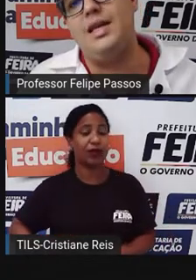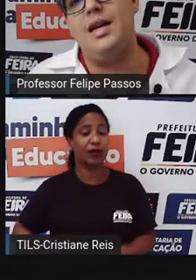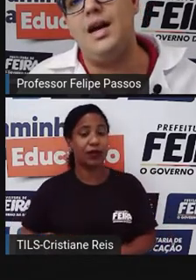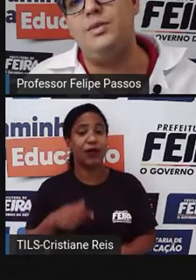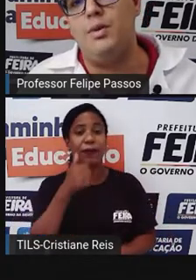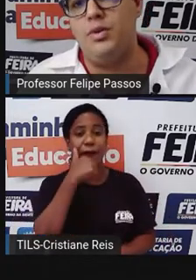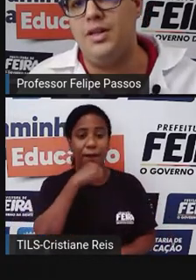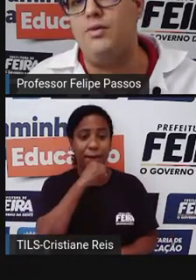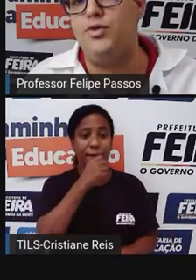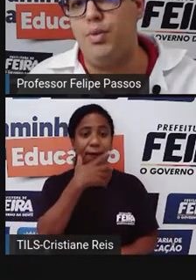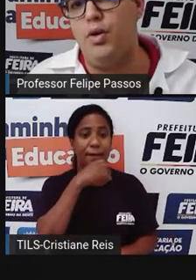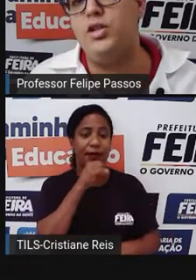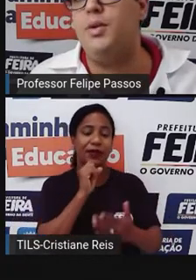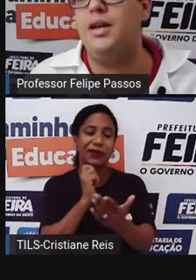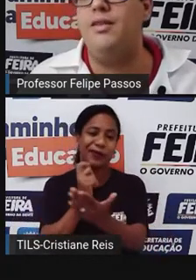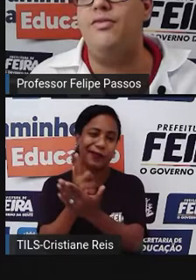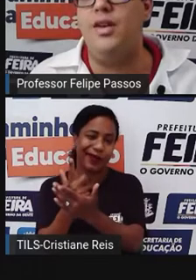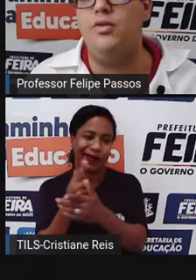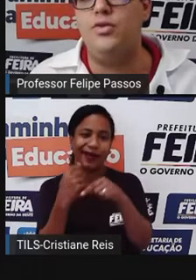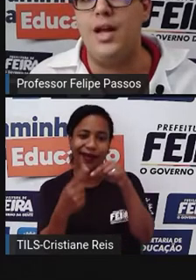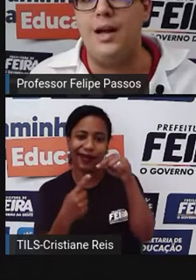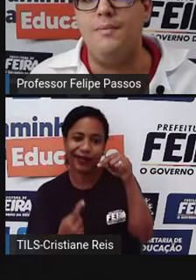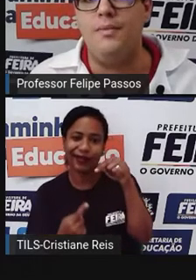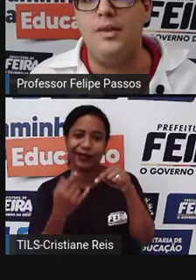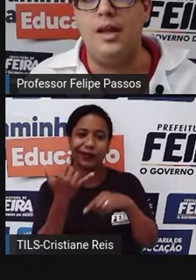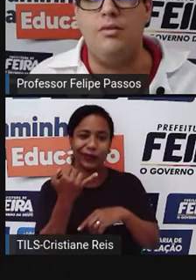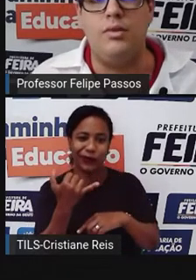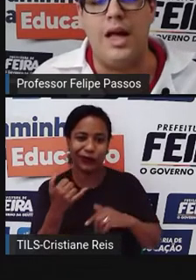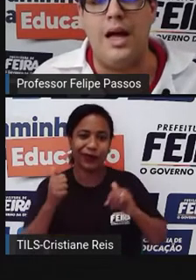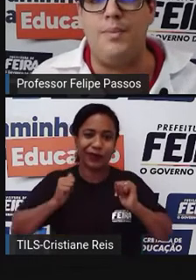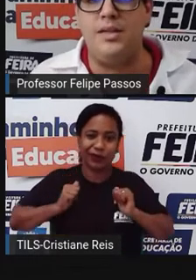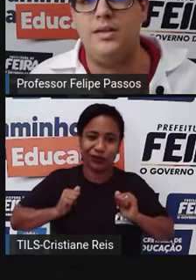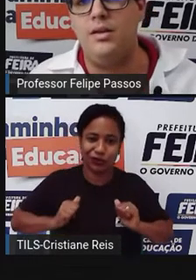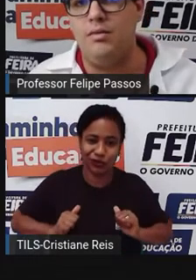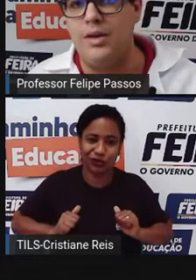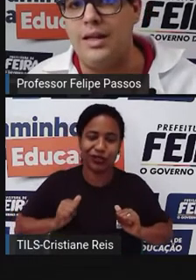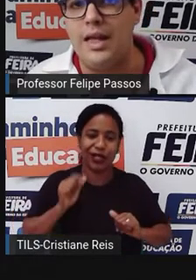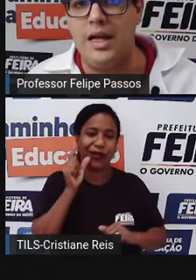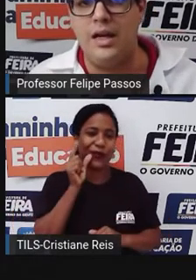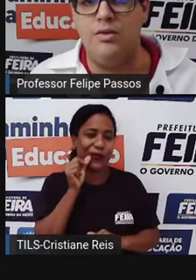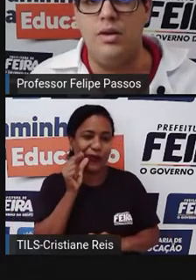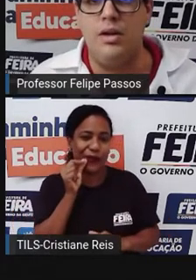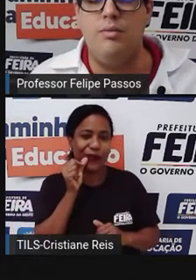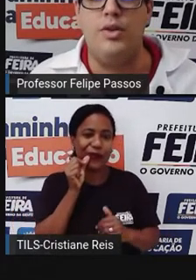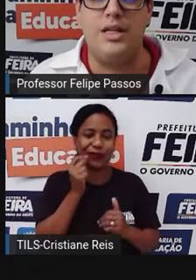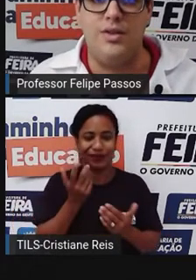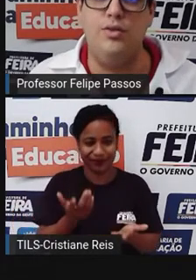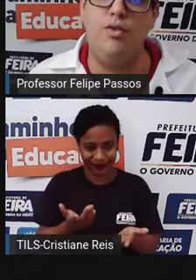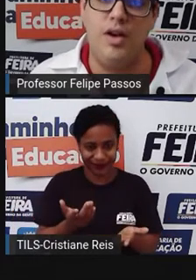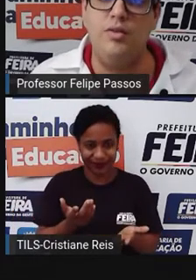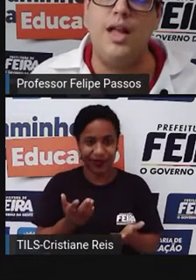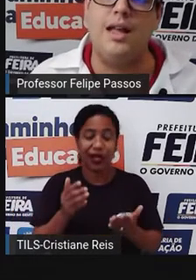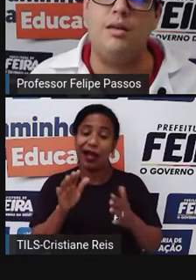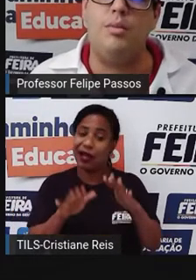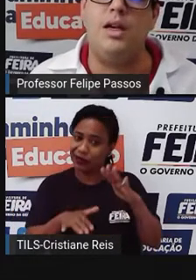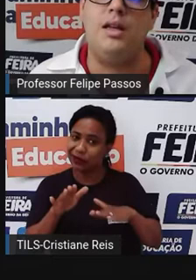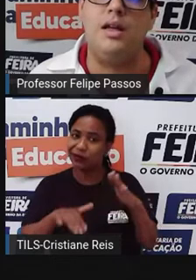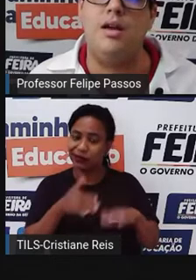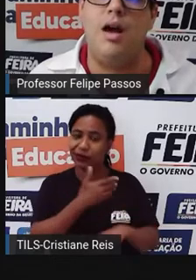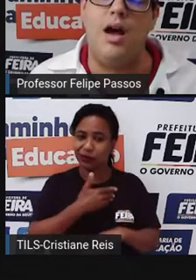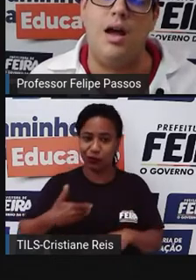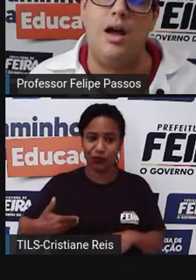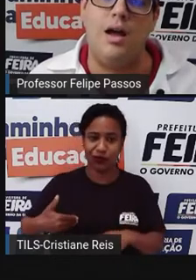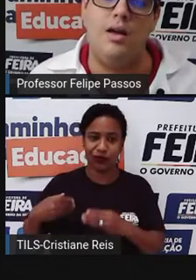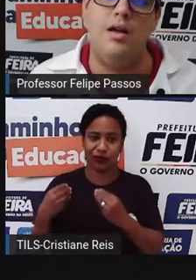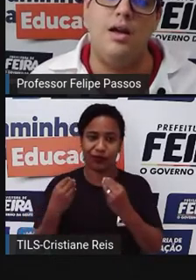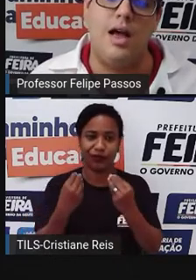alguns materiais para poder dar o suporte para aquele filho estudar, né? Um lápis, um caderno. Muitas vezes o governo dá também, né?